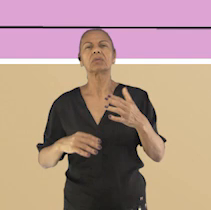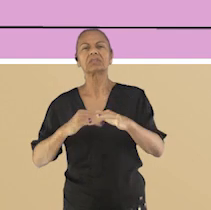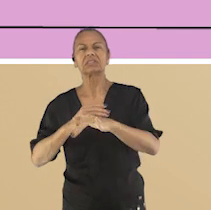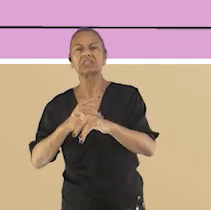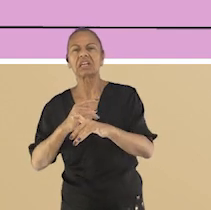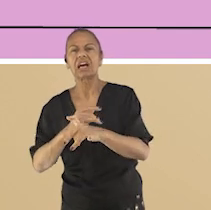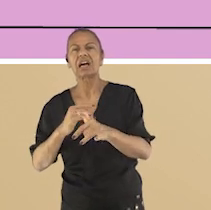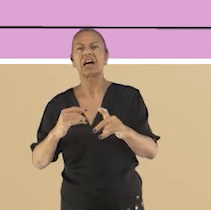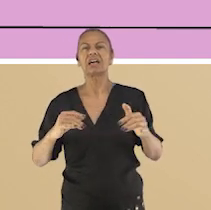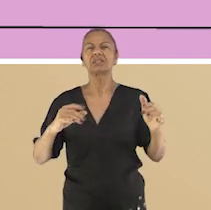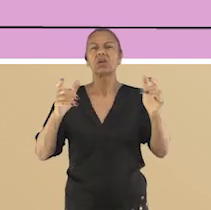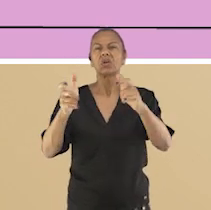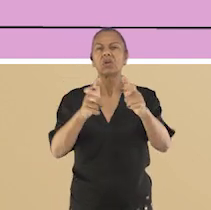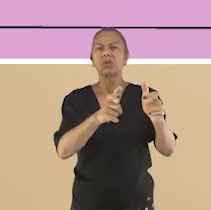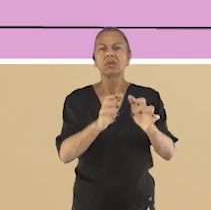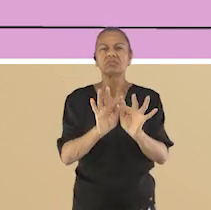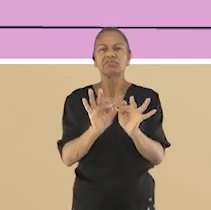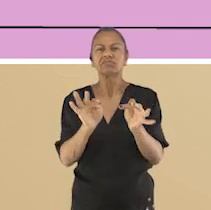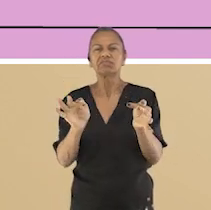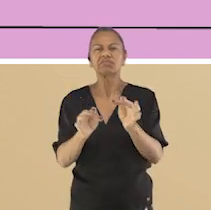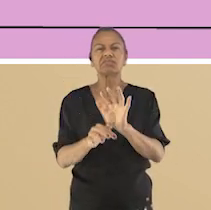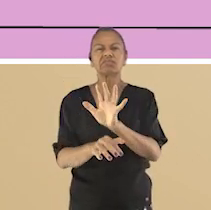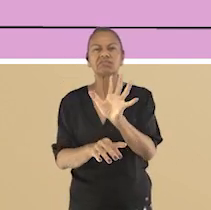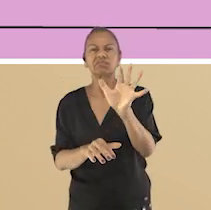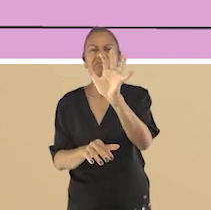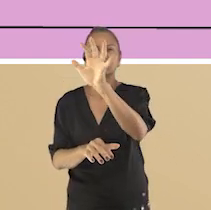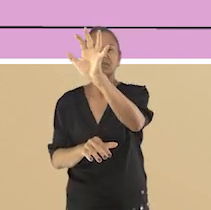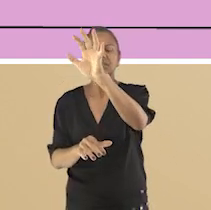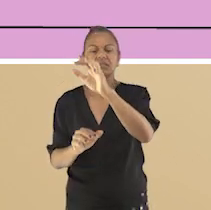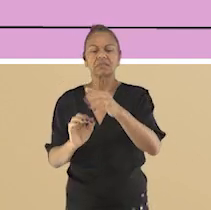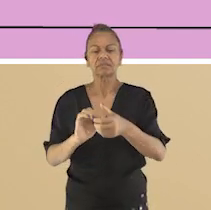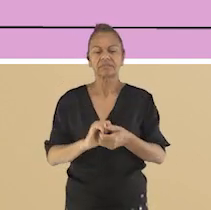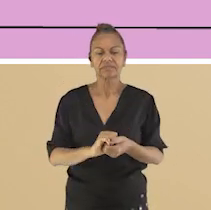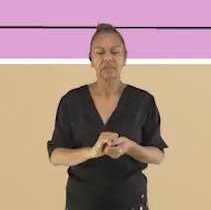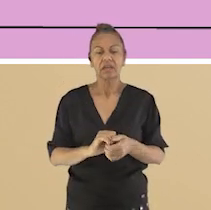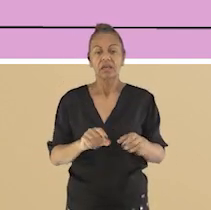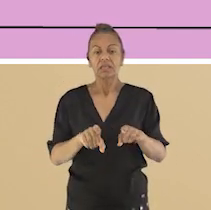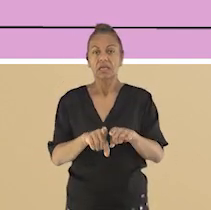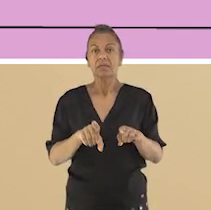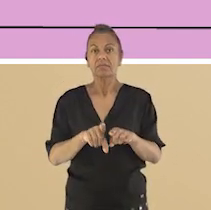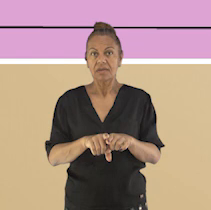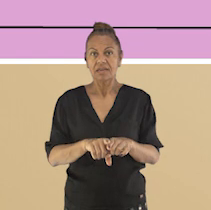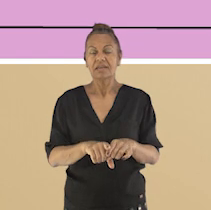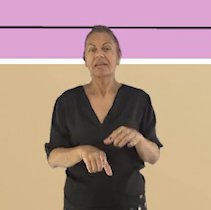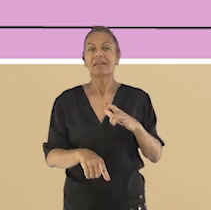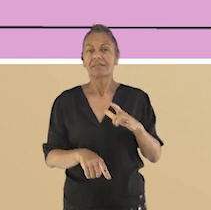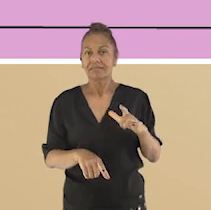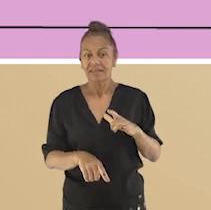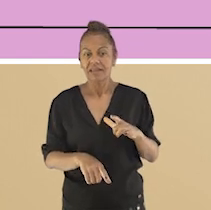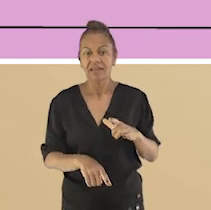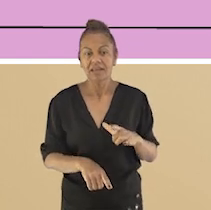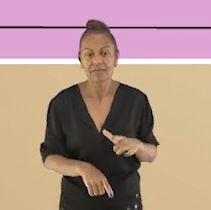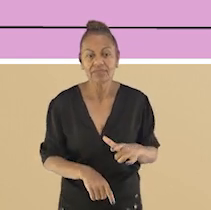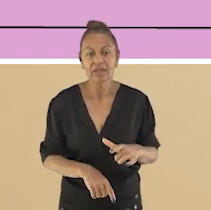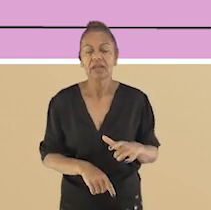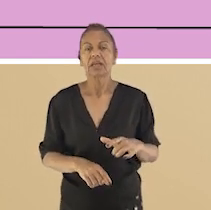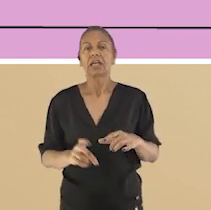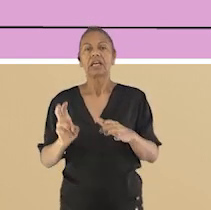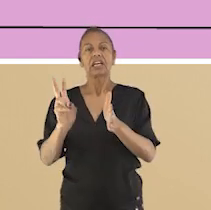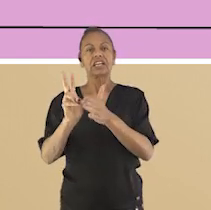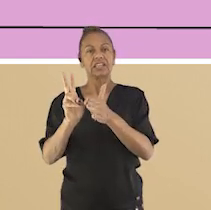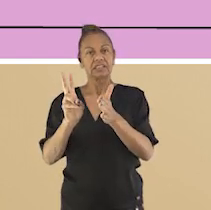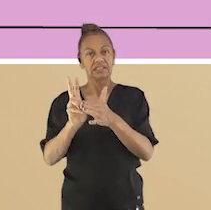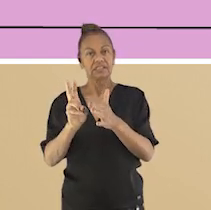como os Yanomamis, no Alto Xingu, Mato Grosso, que já encontraram formas de conviverem com a